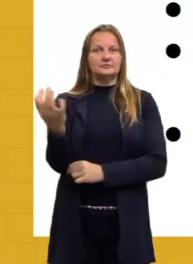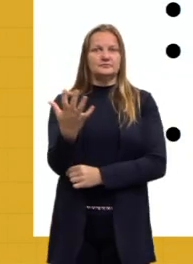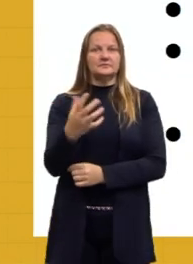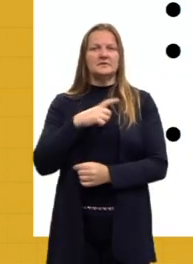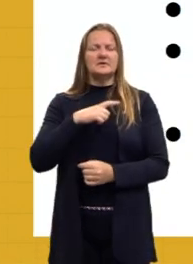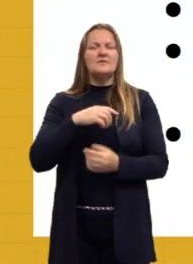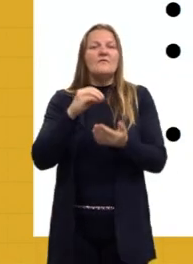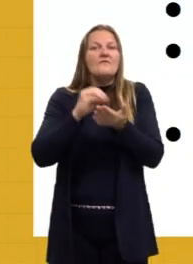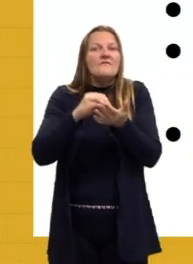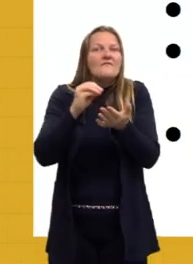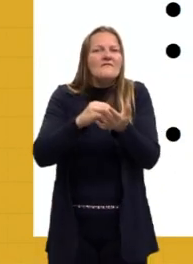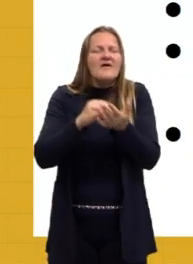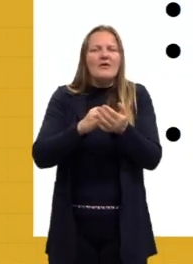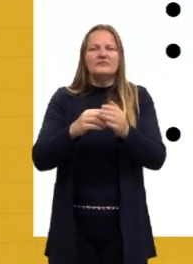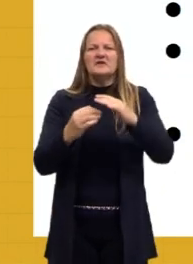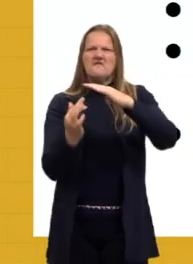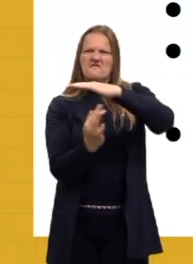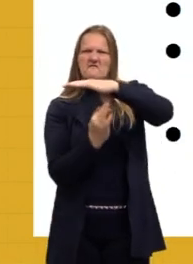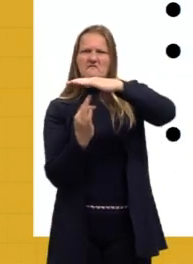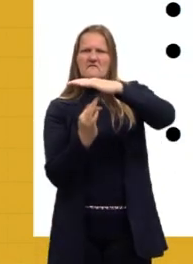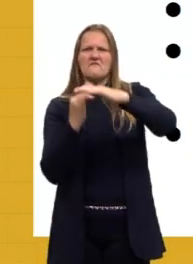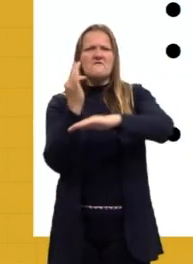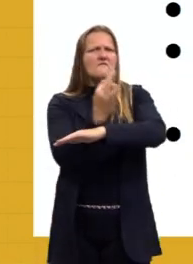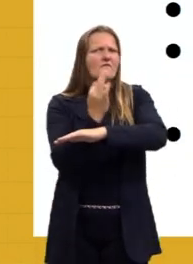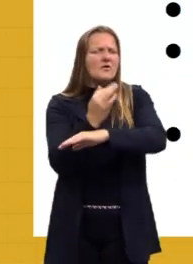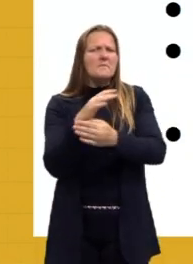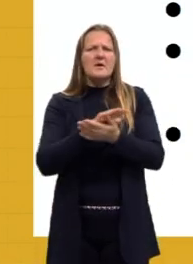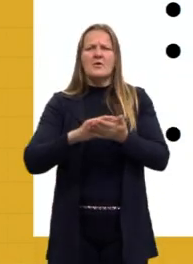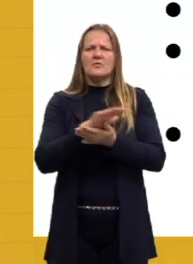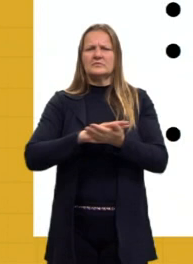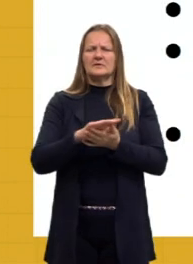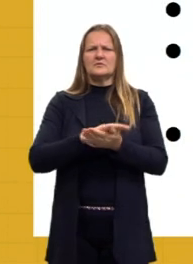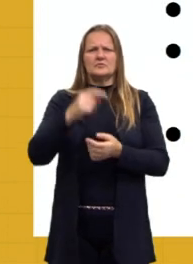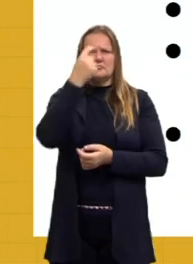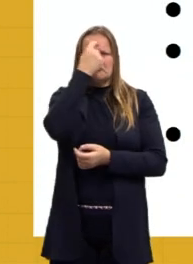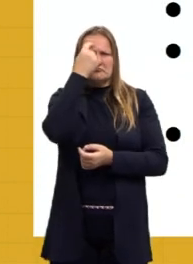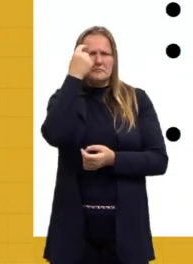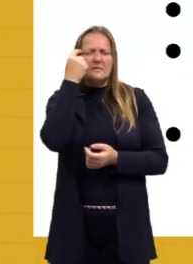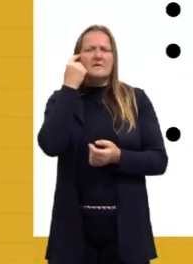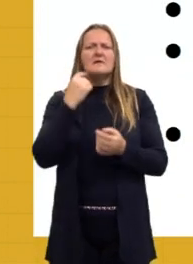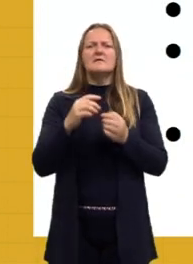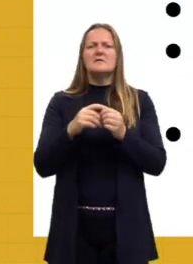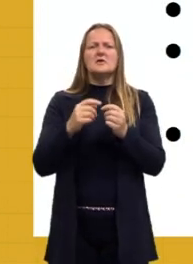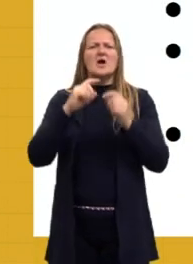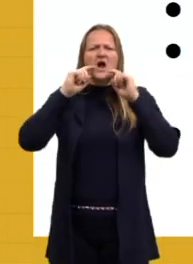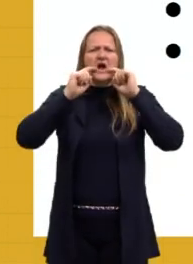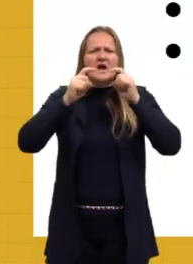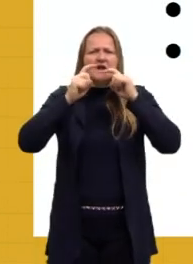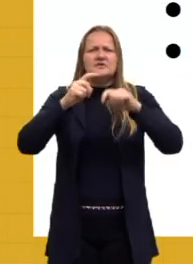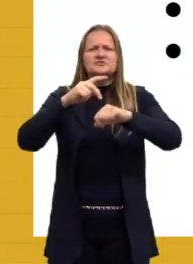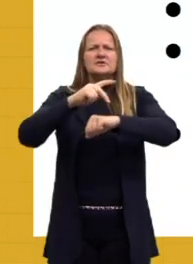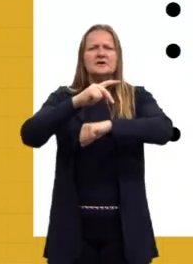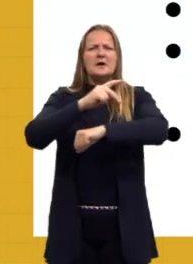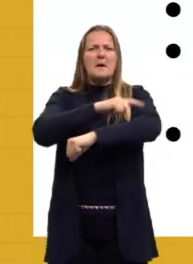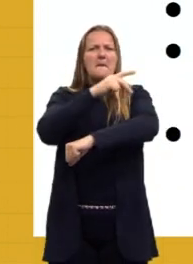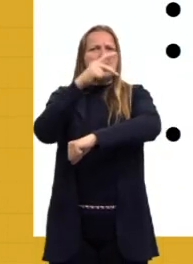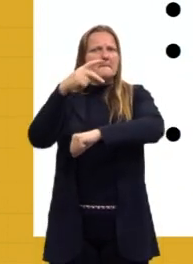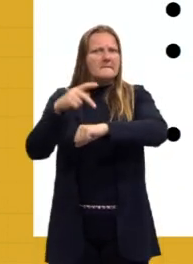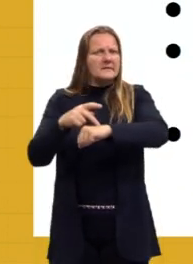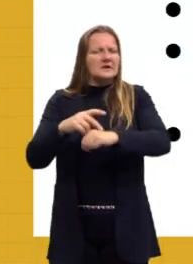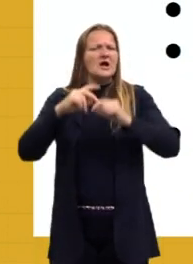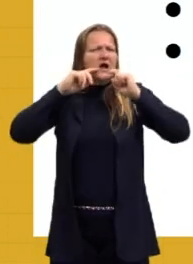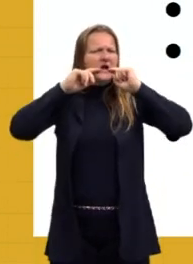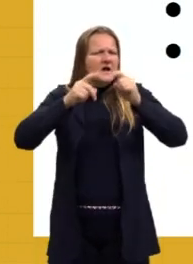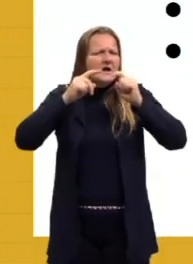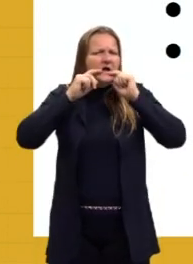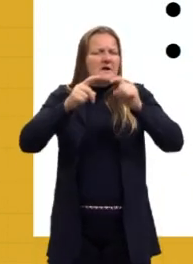A ausência de um formalismo, ruptura com o academicismo e o tradicionalismo, crítica ao modelo parnasiano. Eu acho que é bem importante a gente